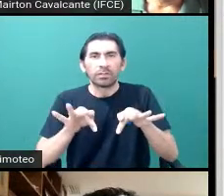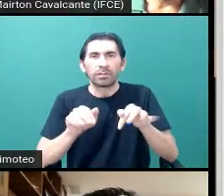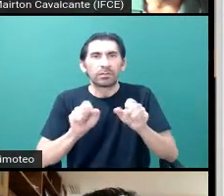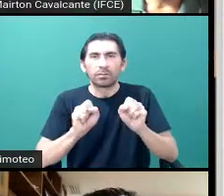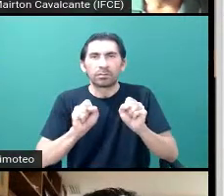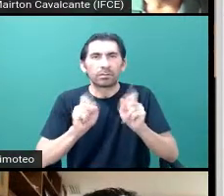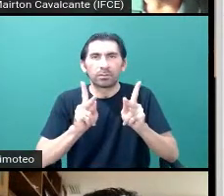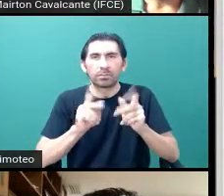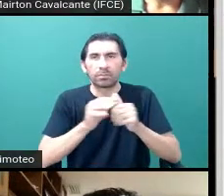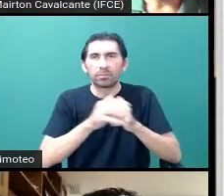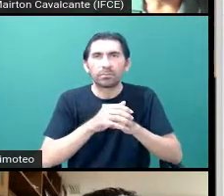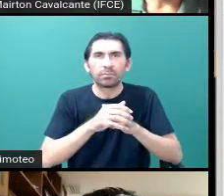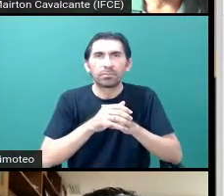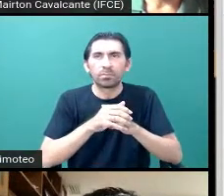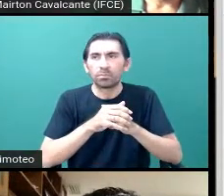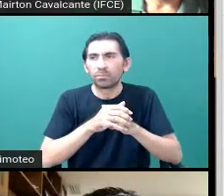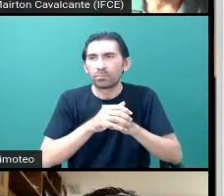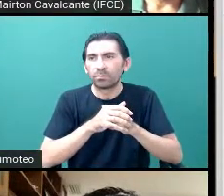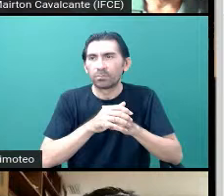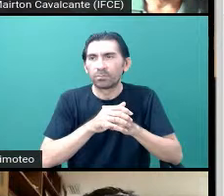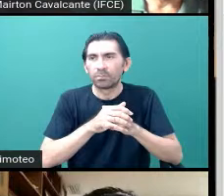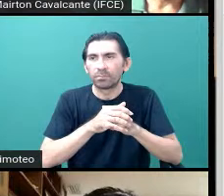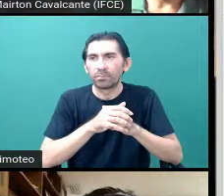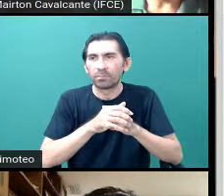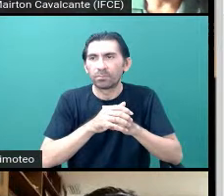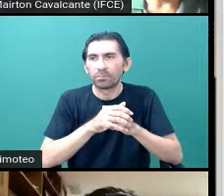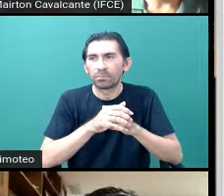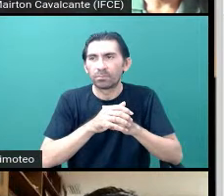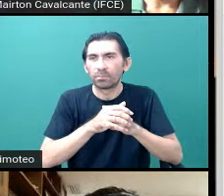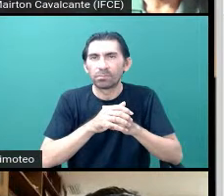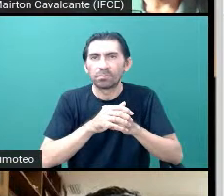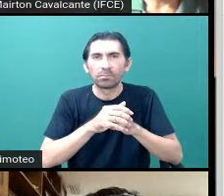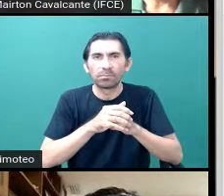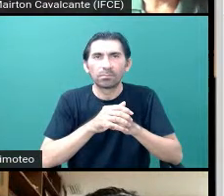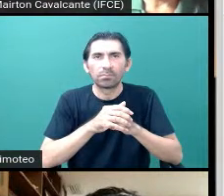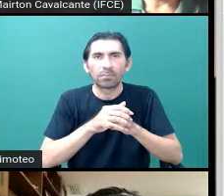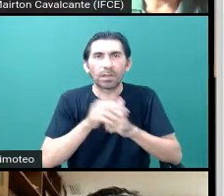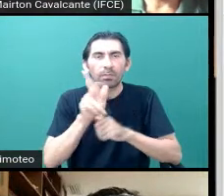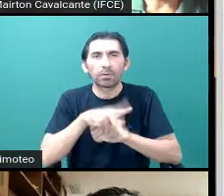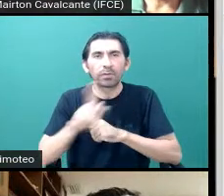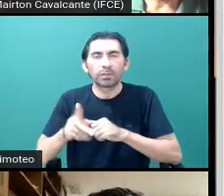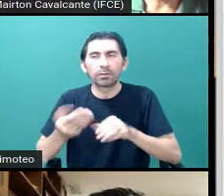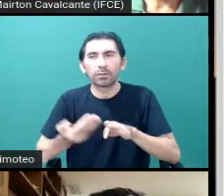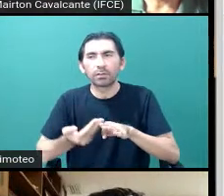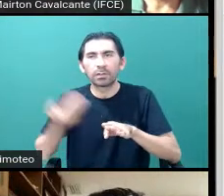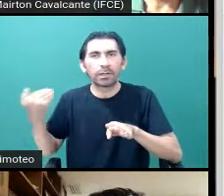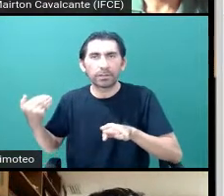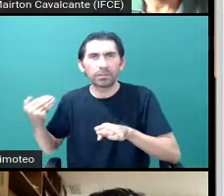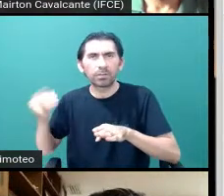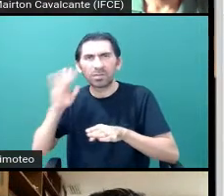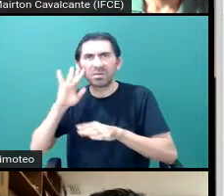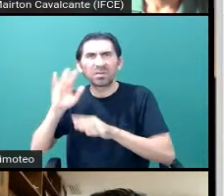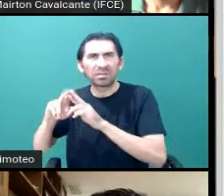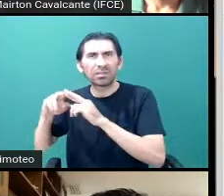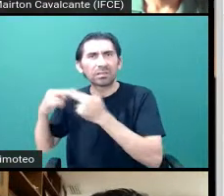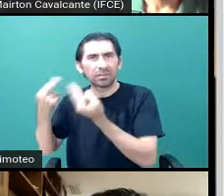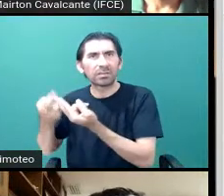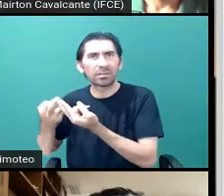A professora Beatriz, ela teve que sair devido a uma reunião. Vou ficar somente com vocês dois.